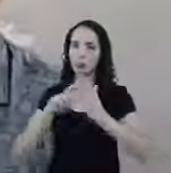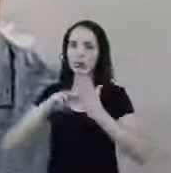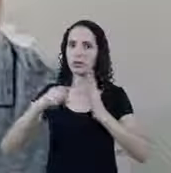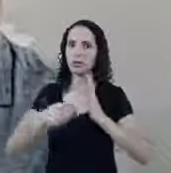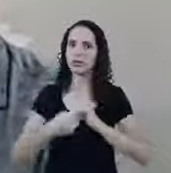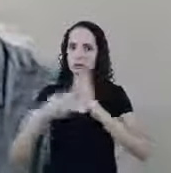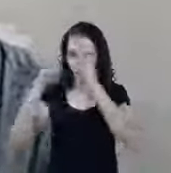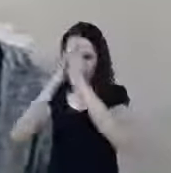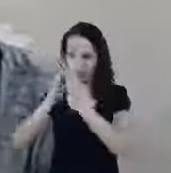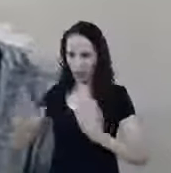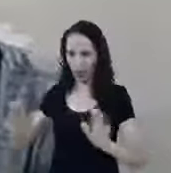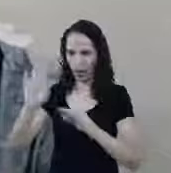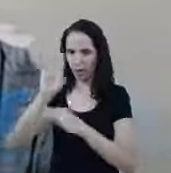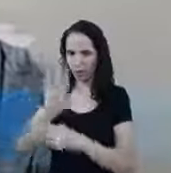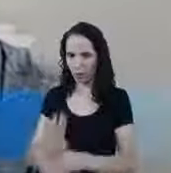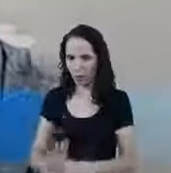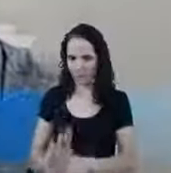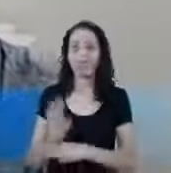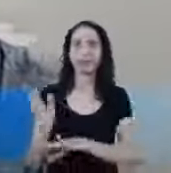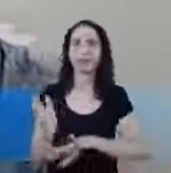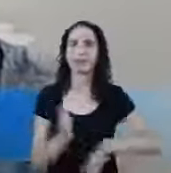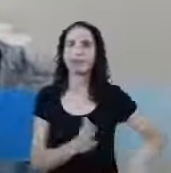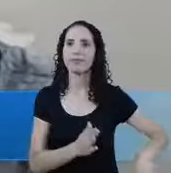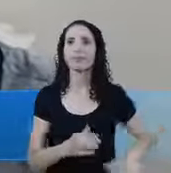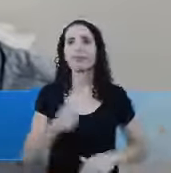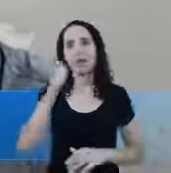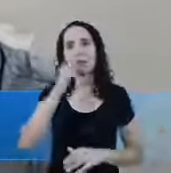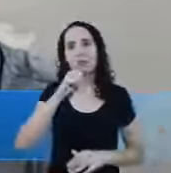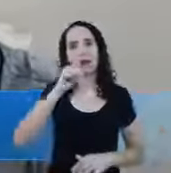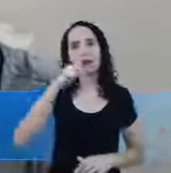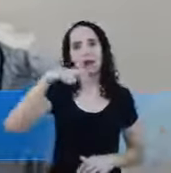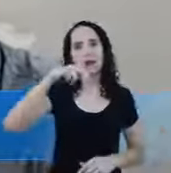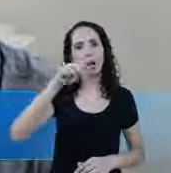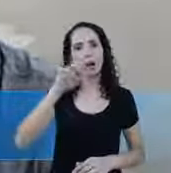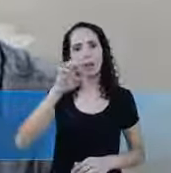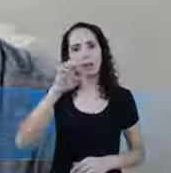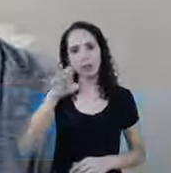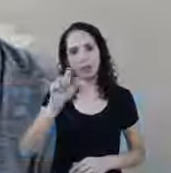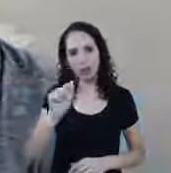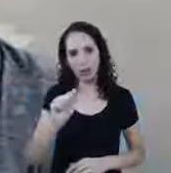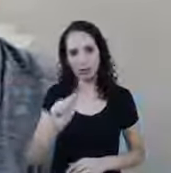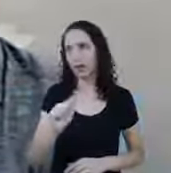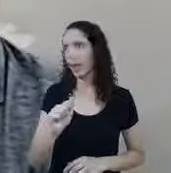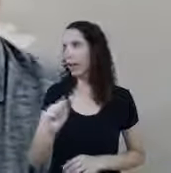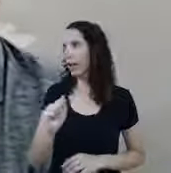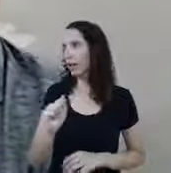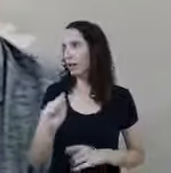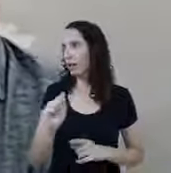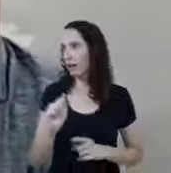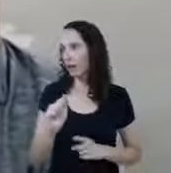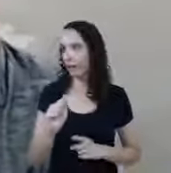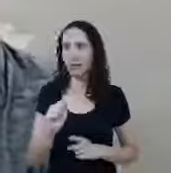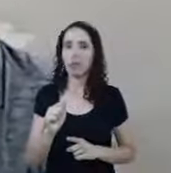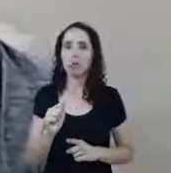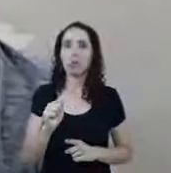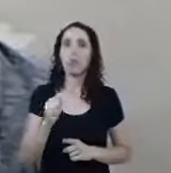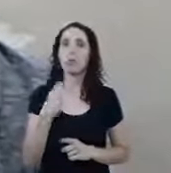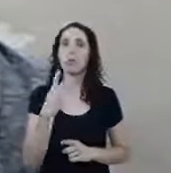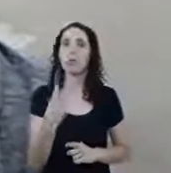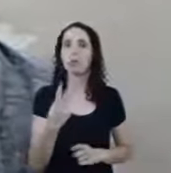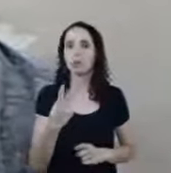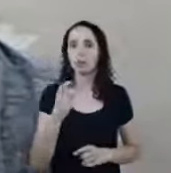A pessoa que perguntou Aqui é a Ângela Casa Que tem duas pessoas Autónomas Tendo direito Os dois Os dois Estão parados